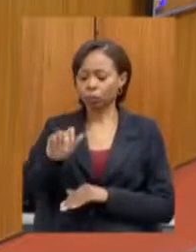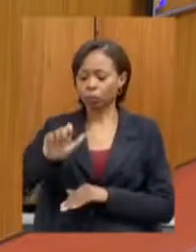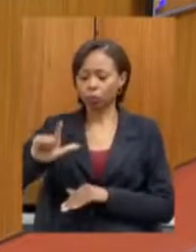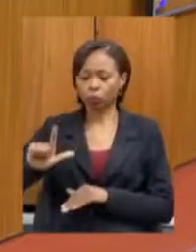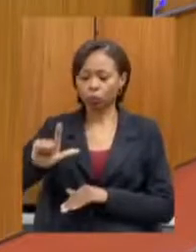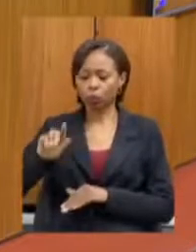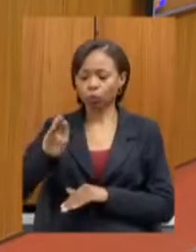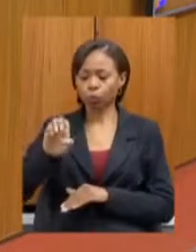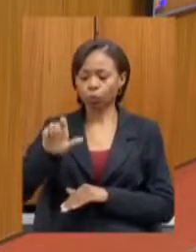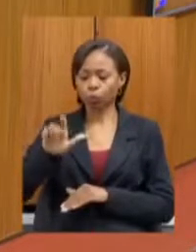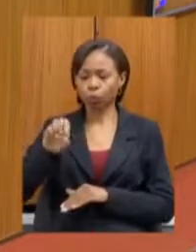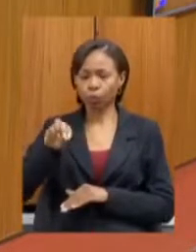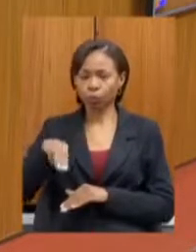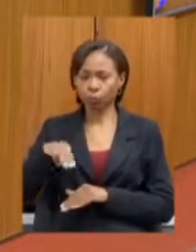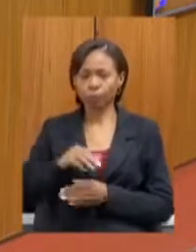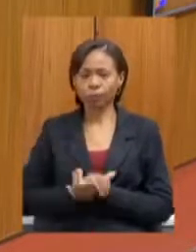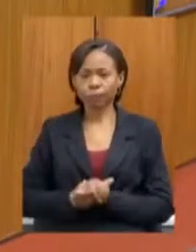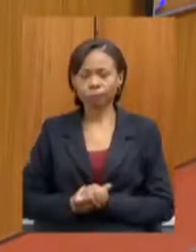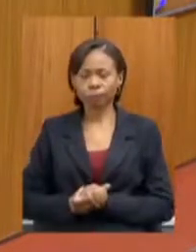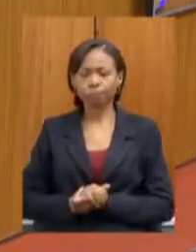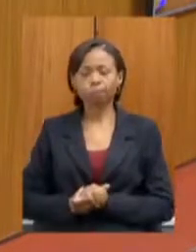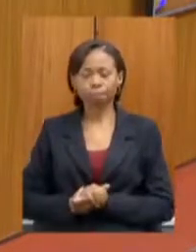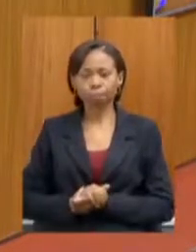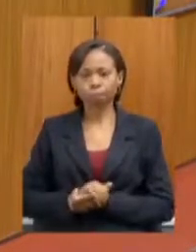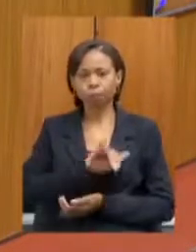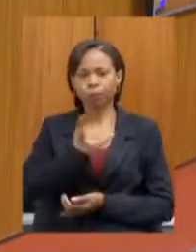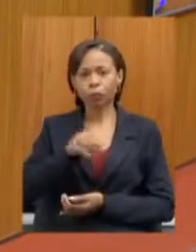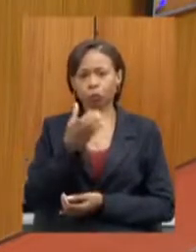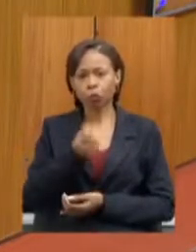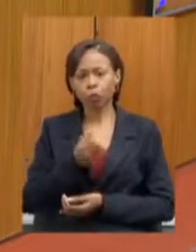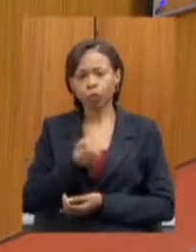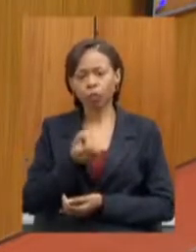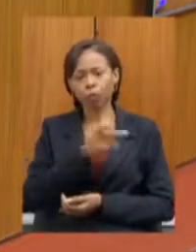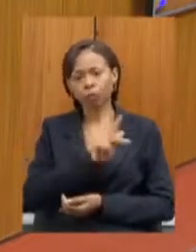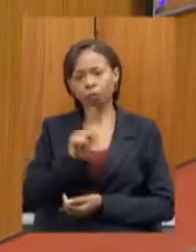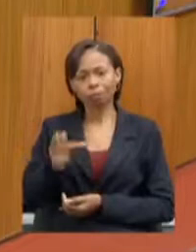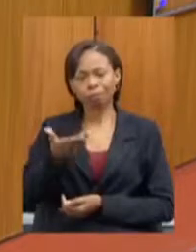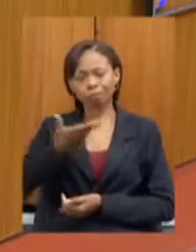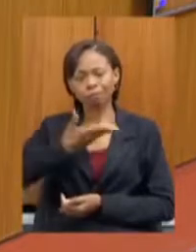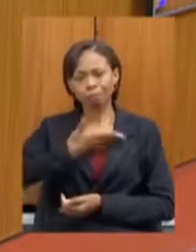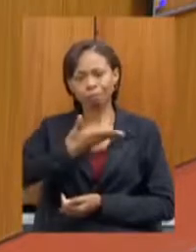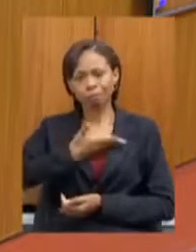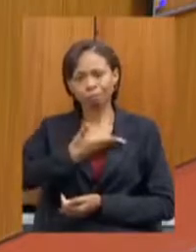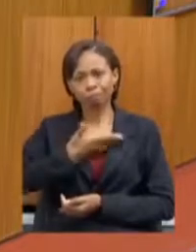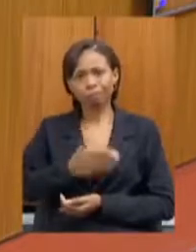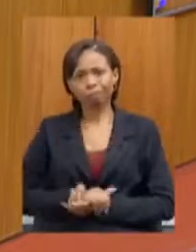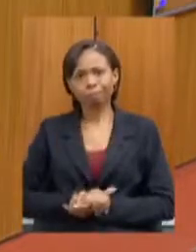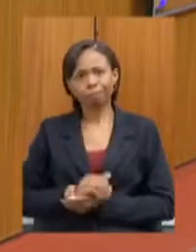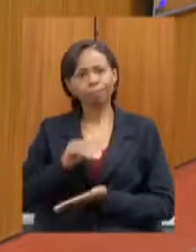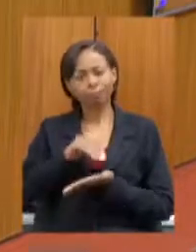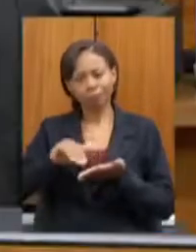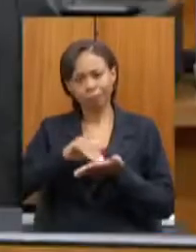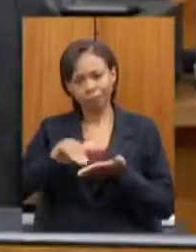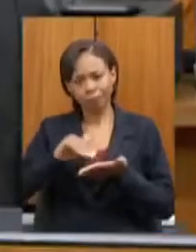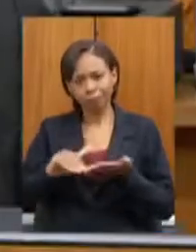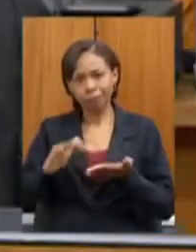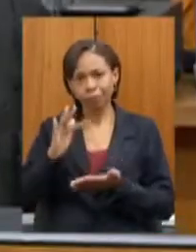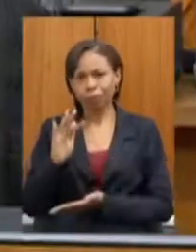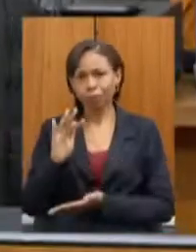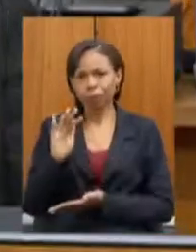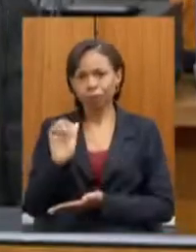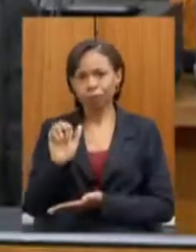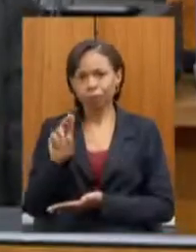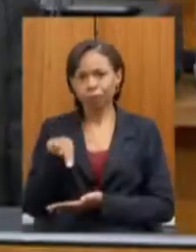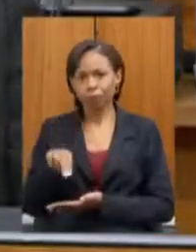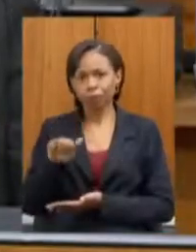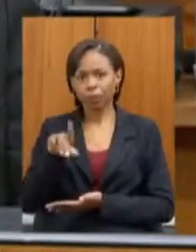Presidente João Leite, meu caro amigo, secretário Fernando Marcato,